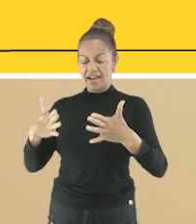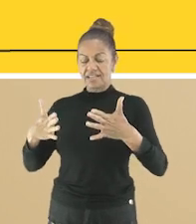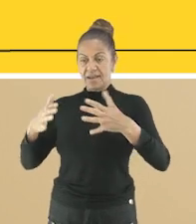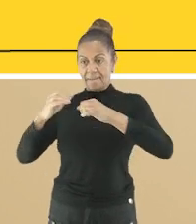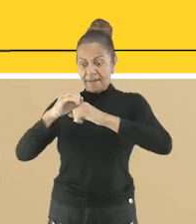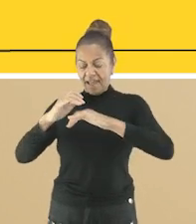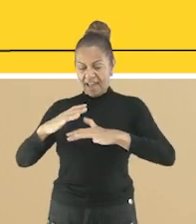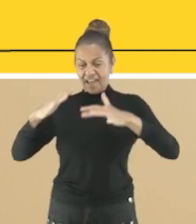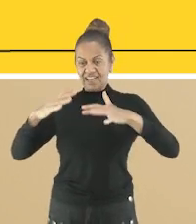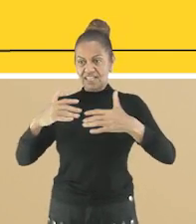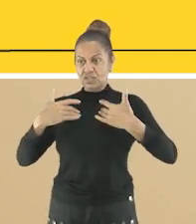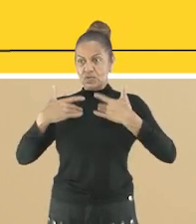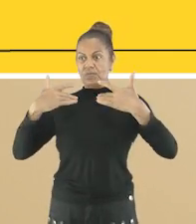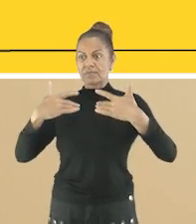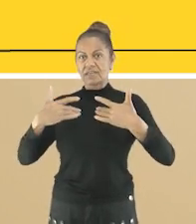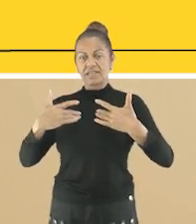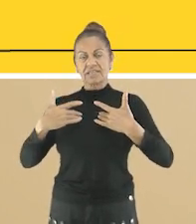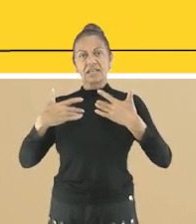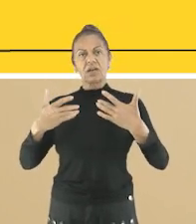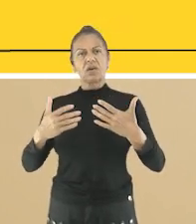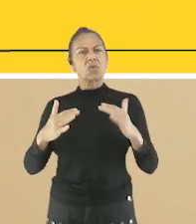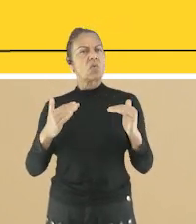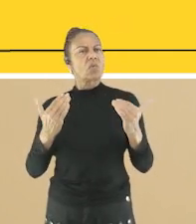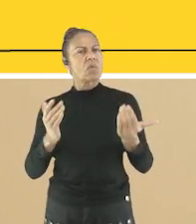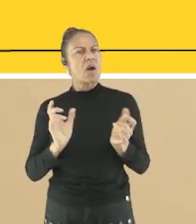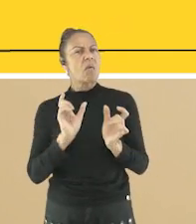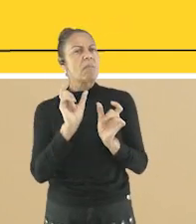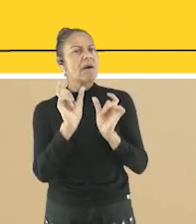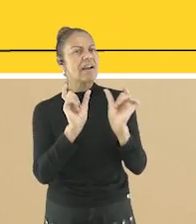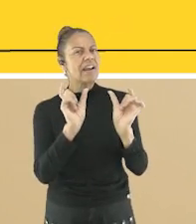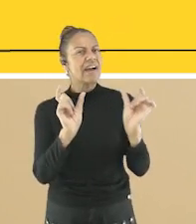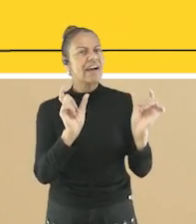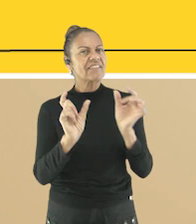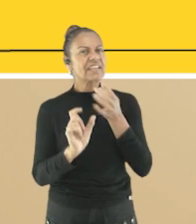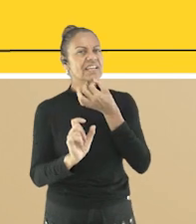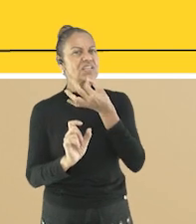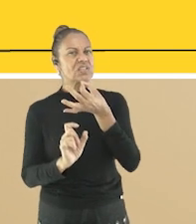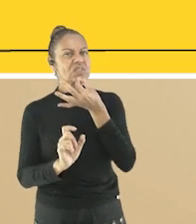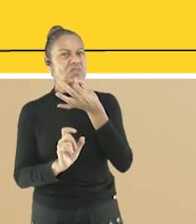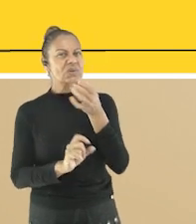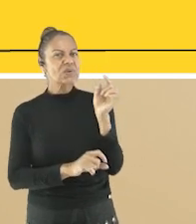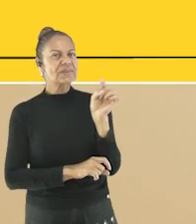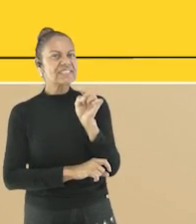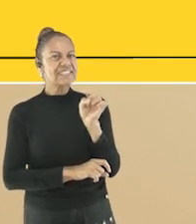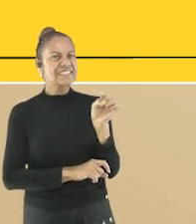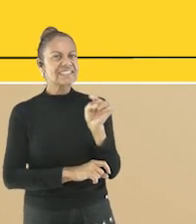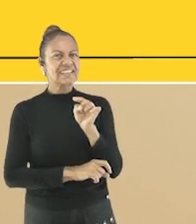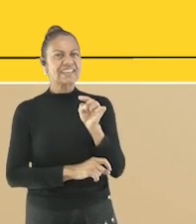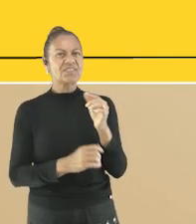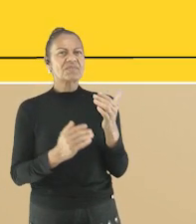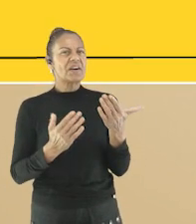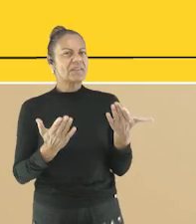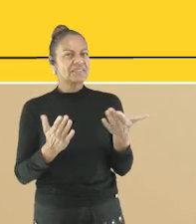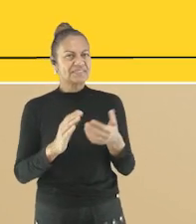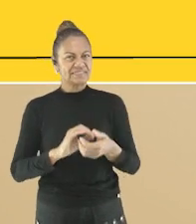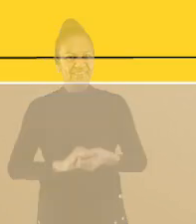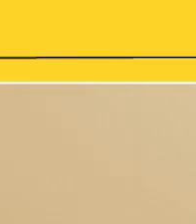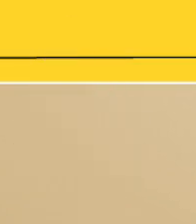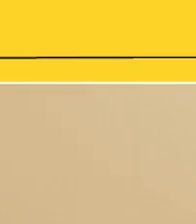mágica Só de surpresa Quais palavras que possuem o som de Z? E